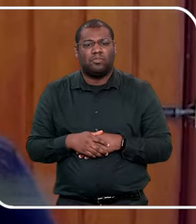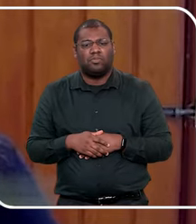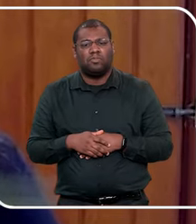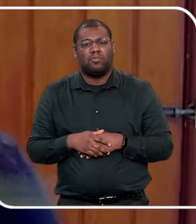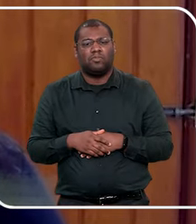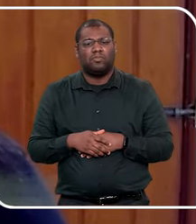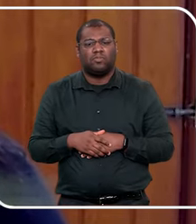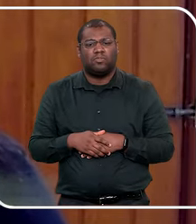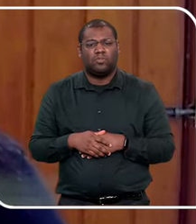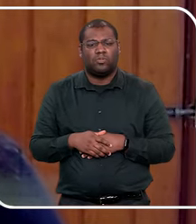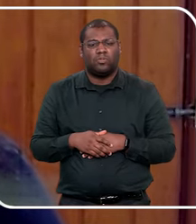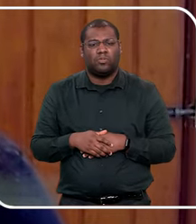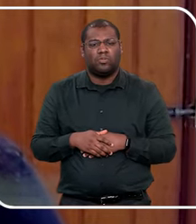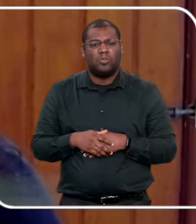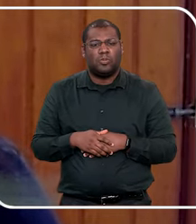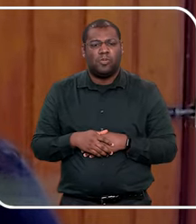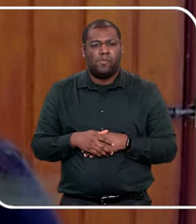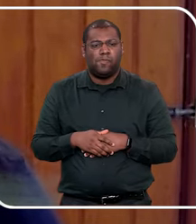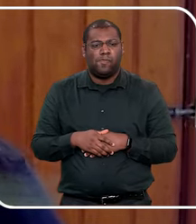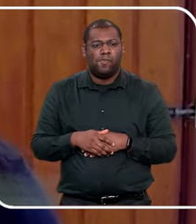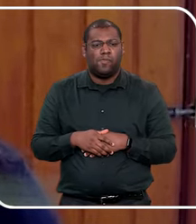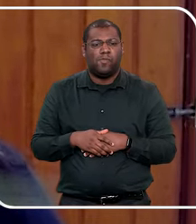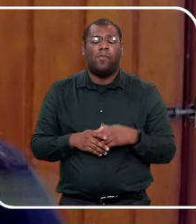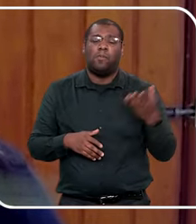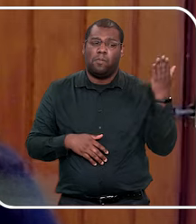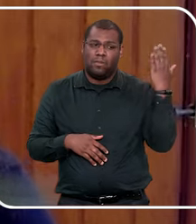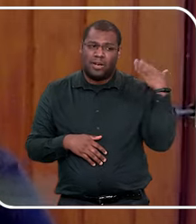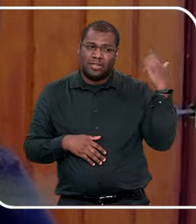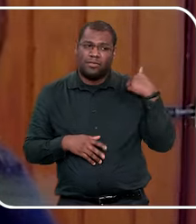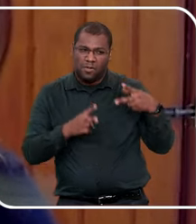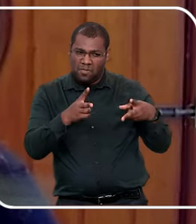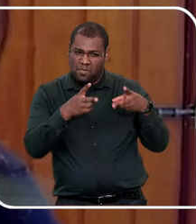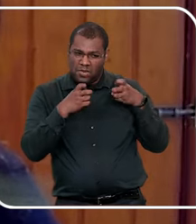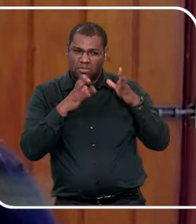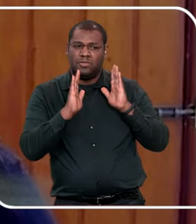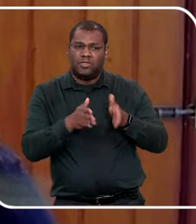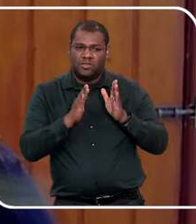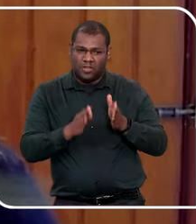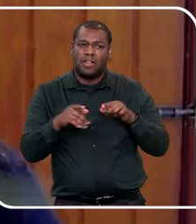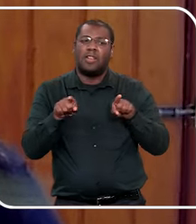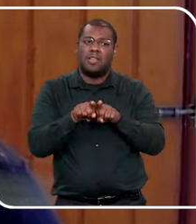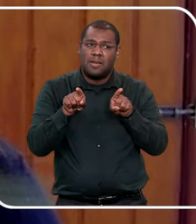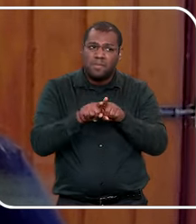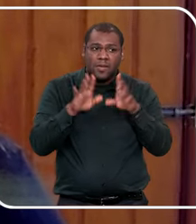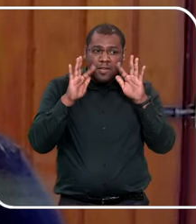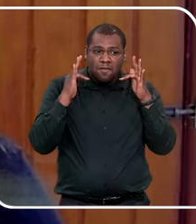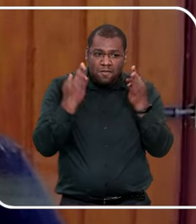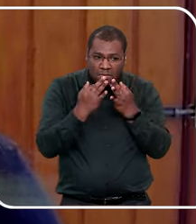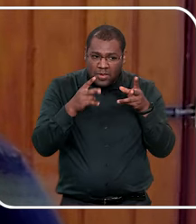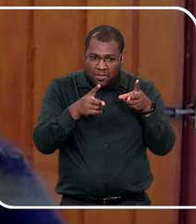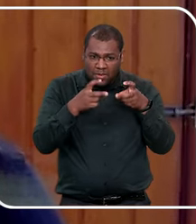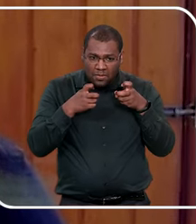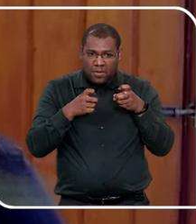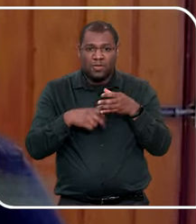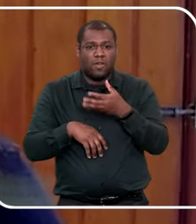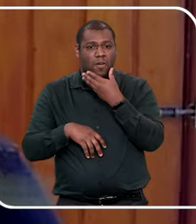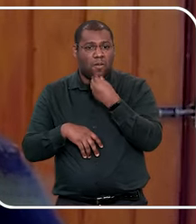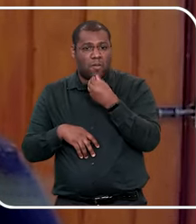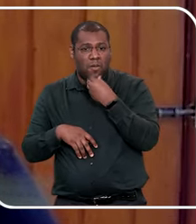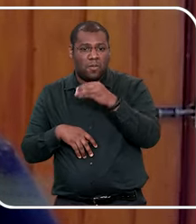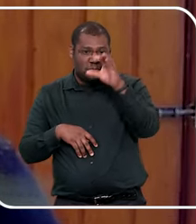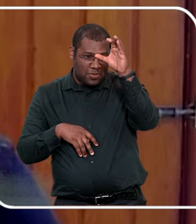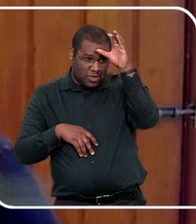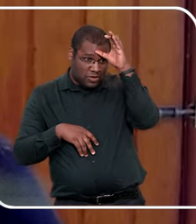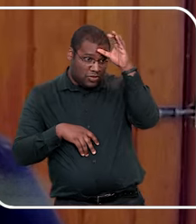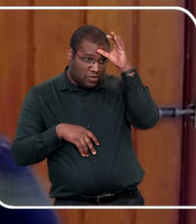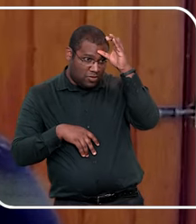alta e tal, que eu já observava, e outras pessoas da família observavam, que esse tio olhava